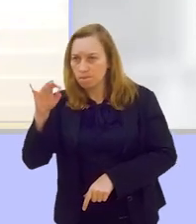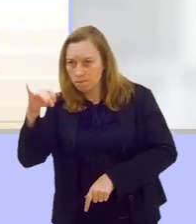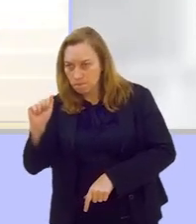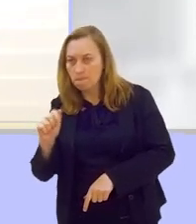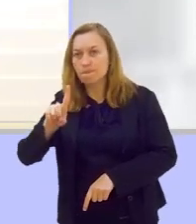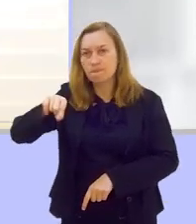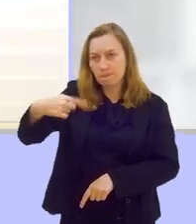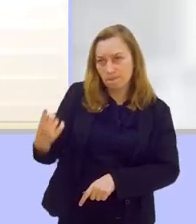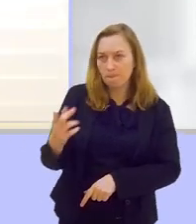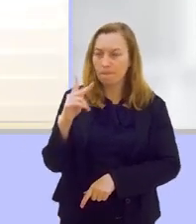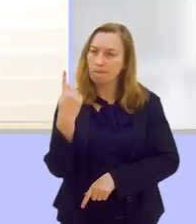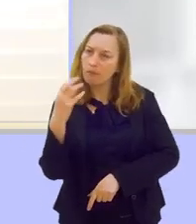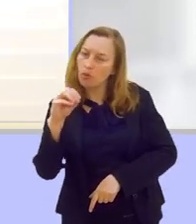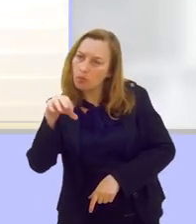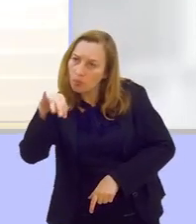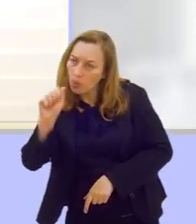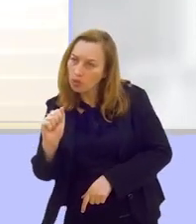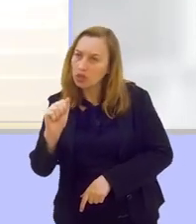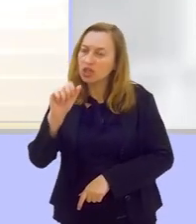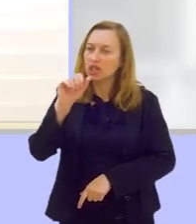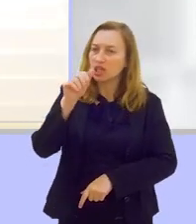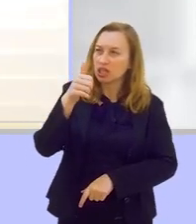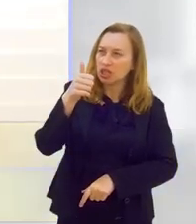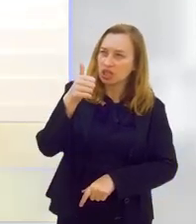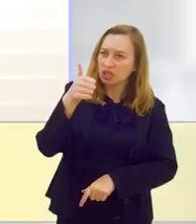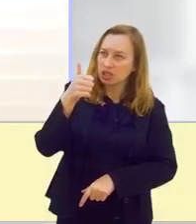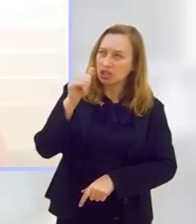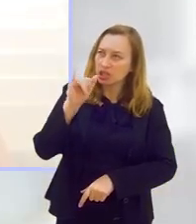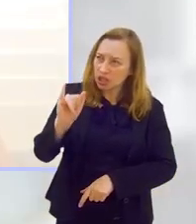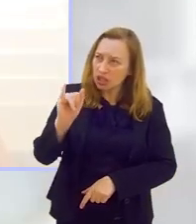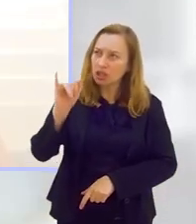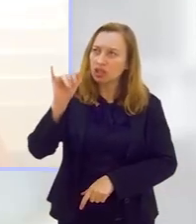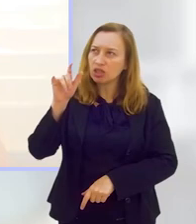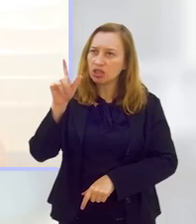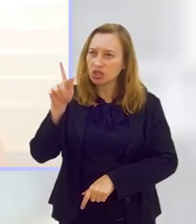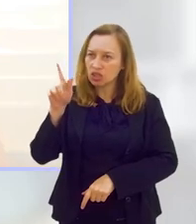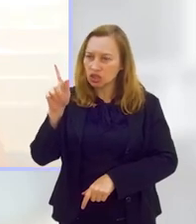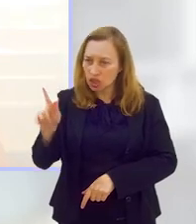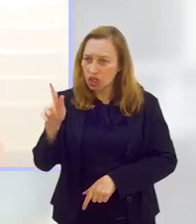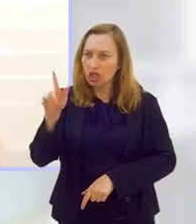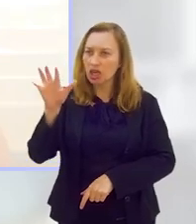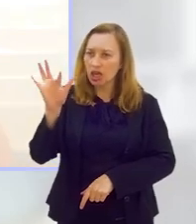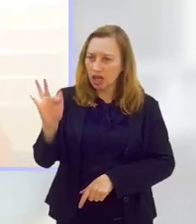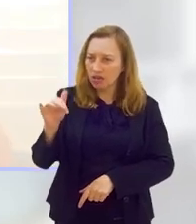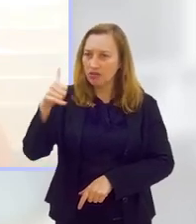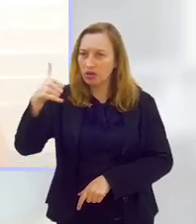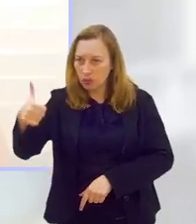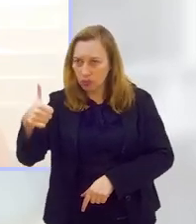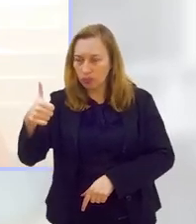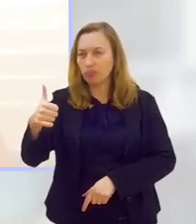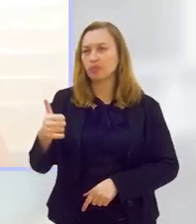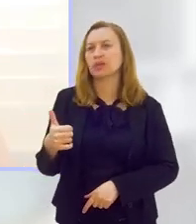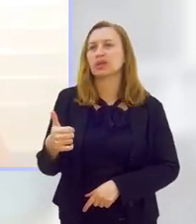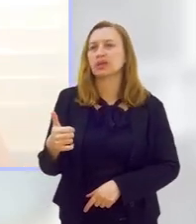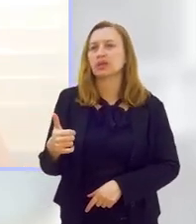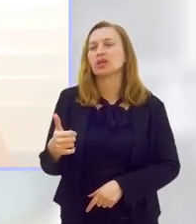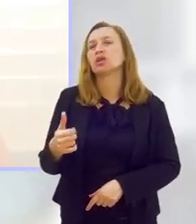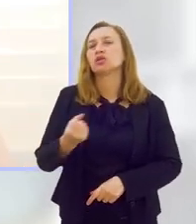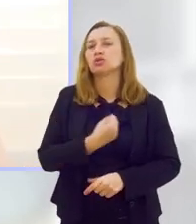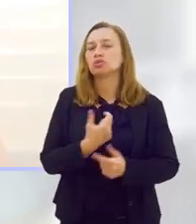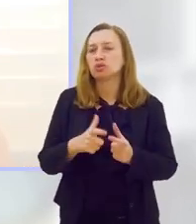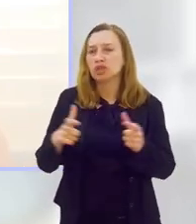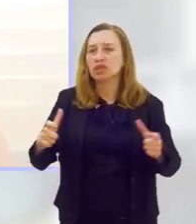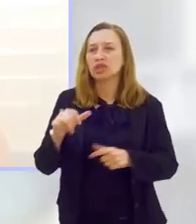-1. Esse hormônio, ele é um fator de crescimento de insulina. E os dois